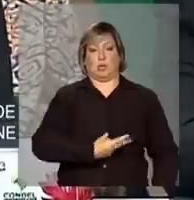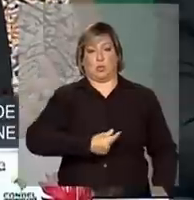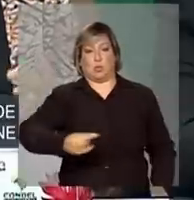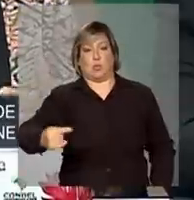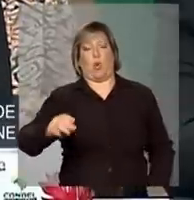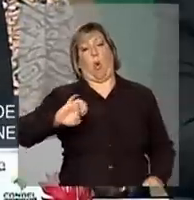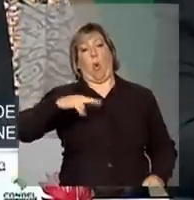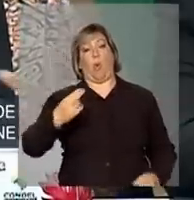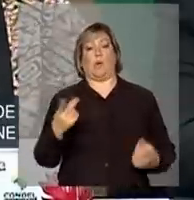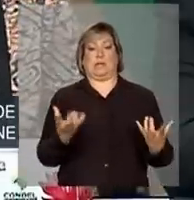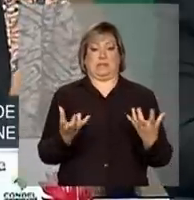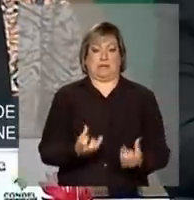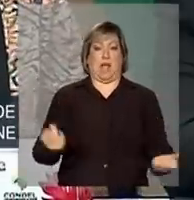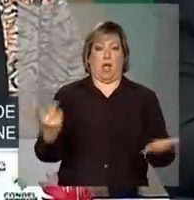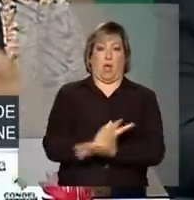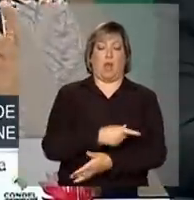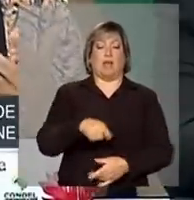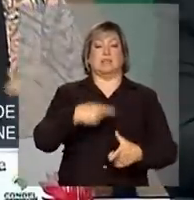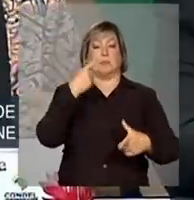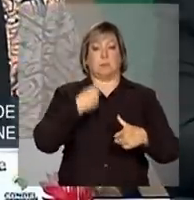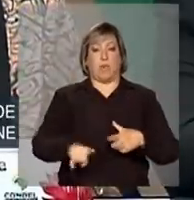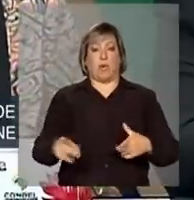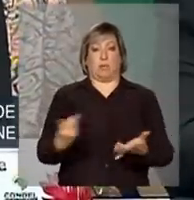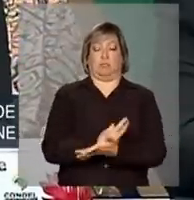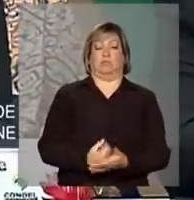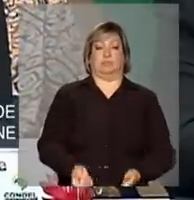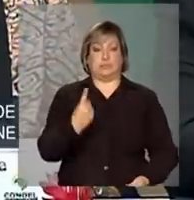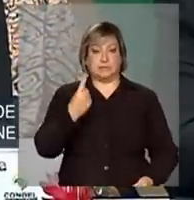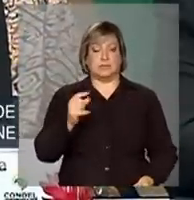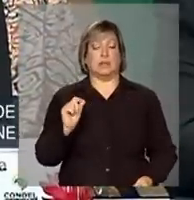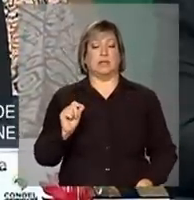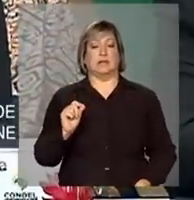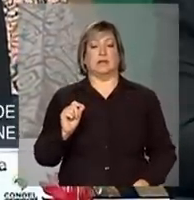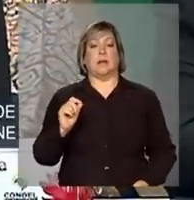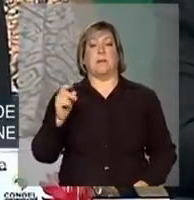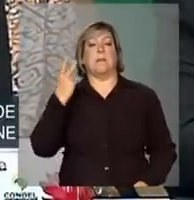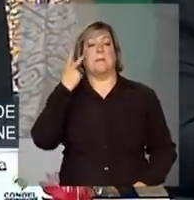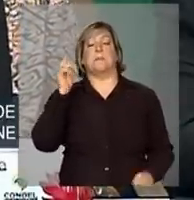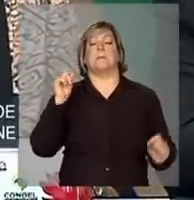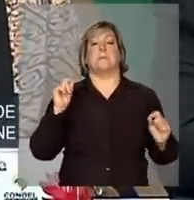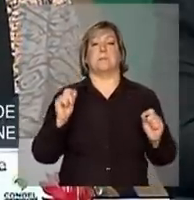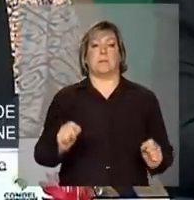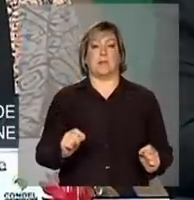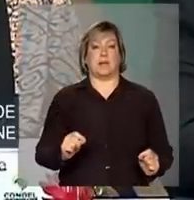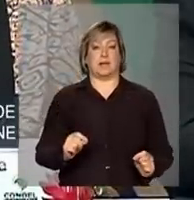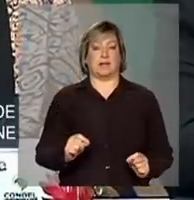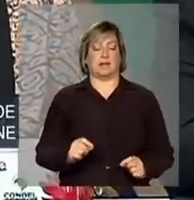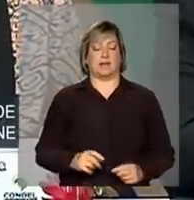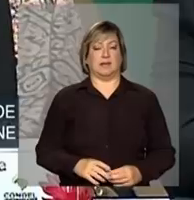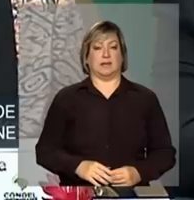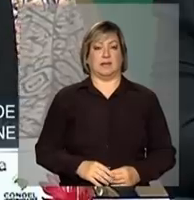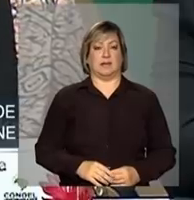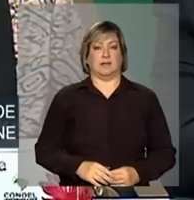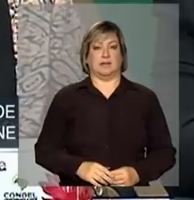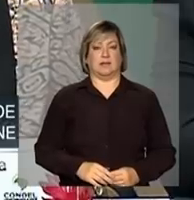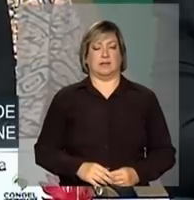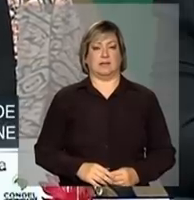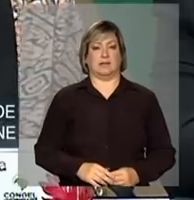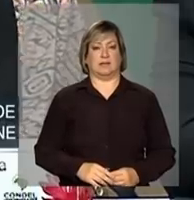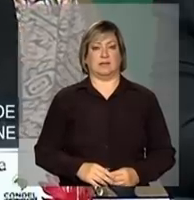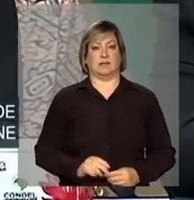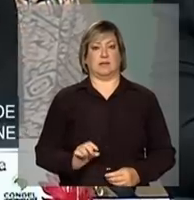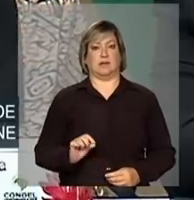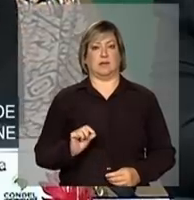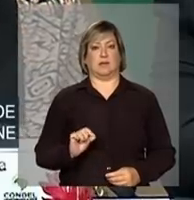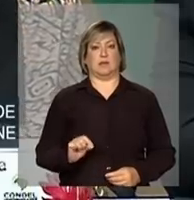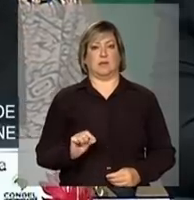que esse fenômeno recorrente apareça para encarar o risco